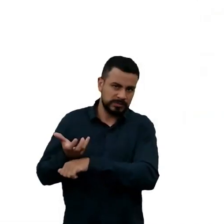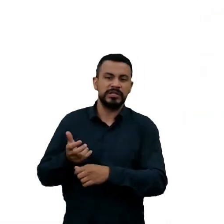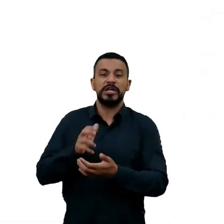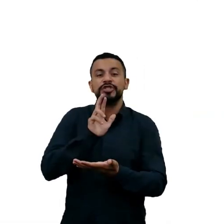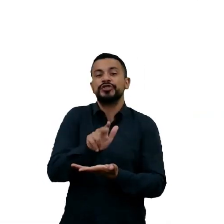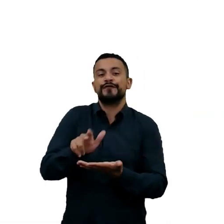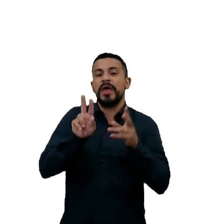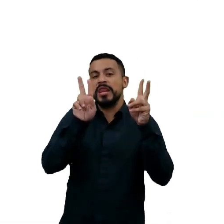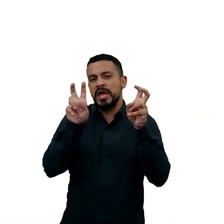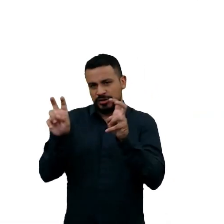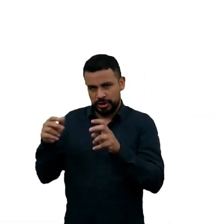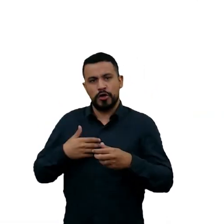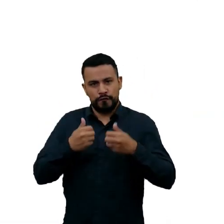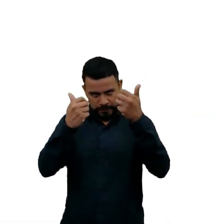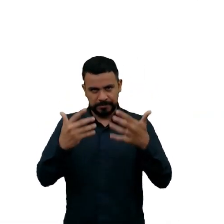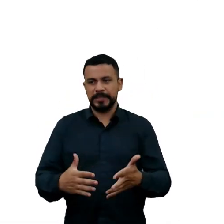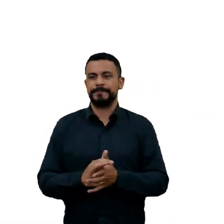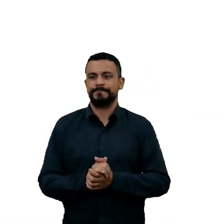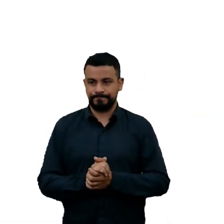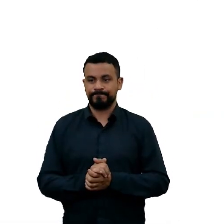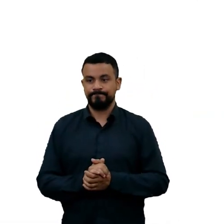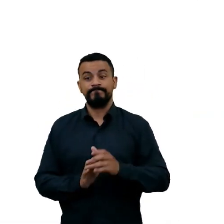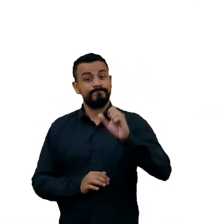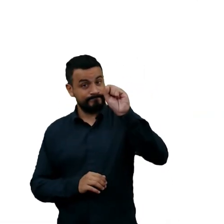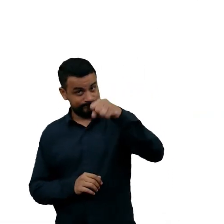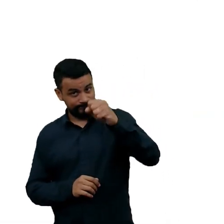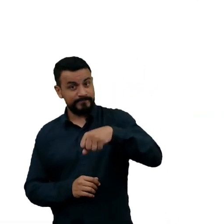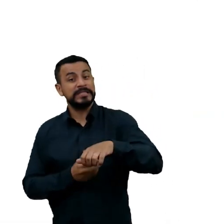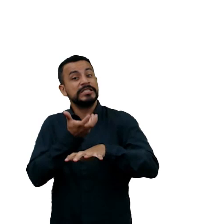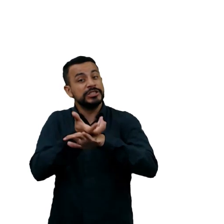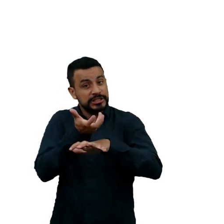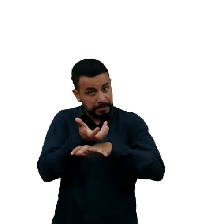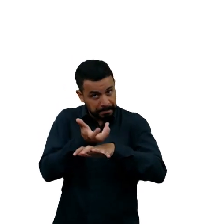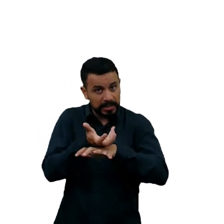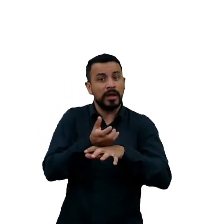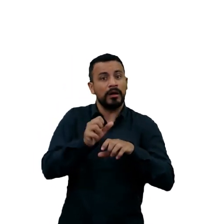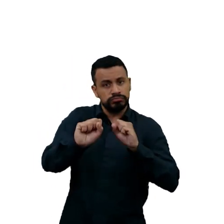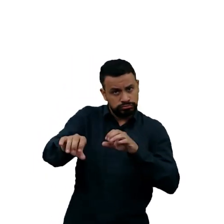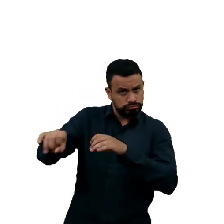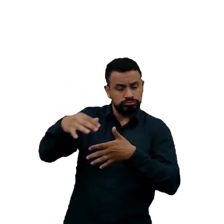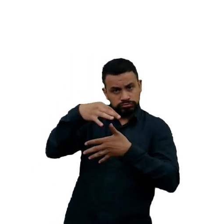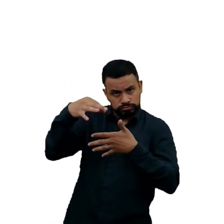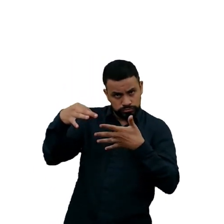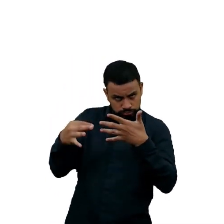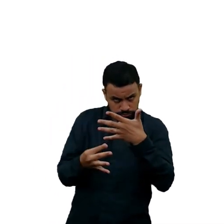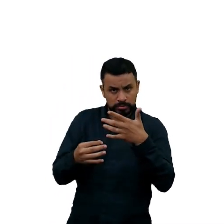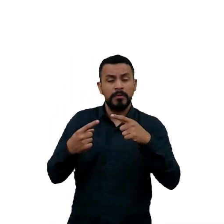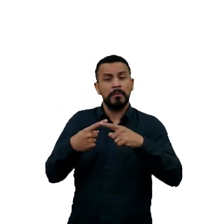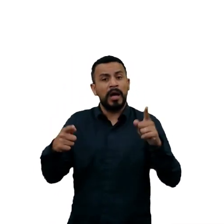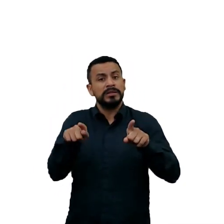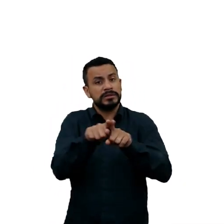pouco. Então, sim, são matérias, disciplinas, mas também qualidades,